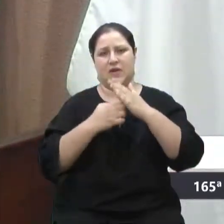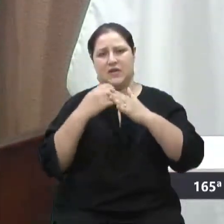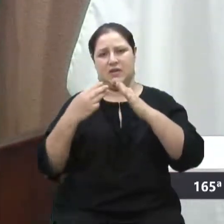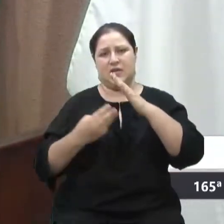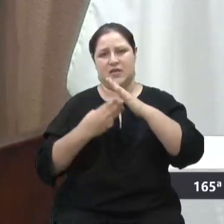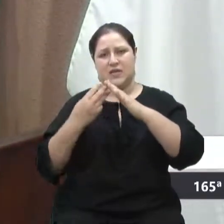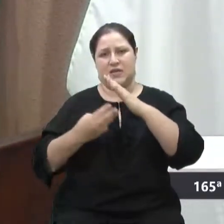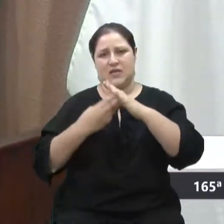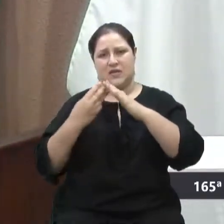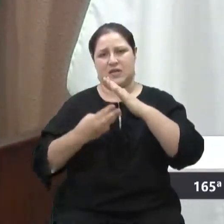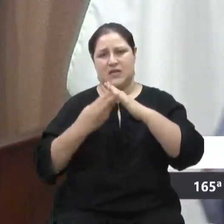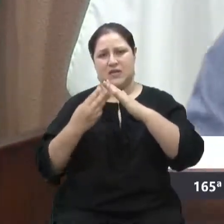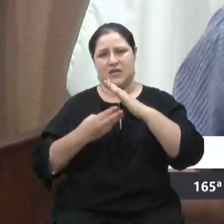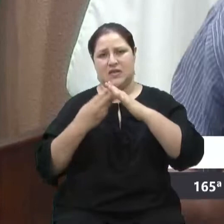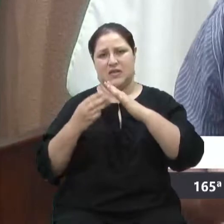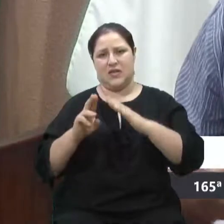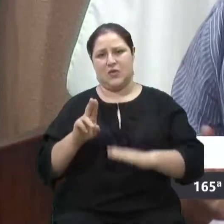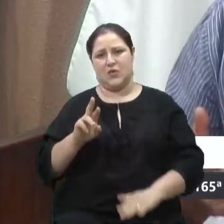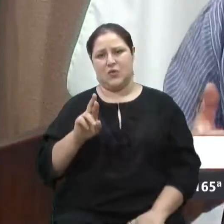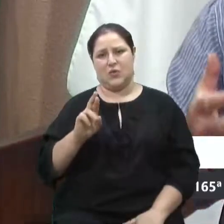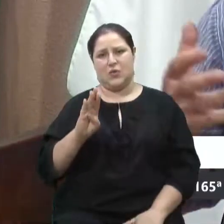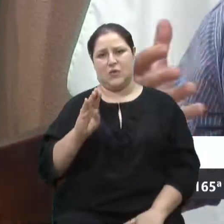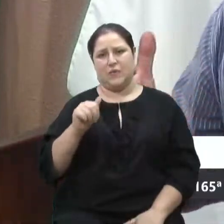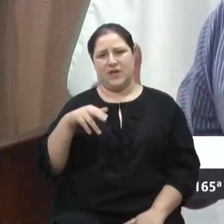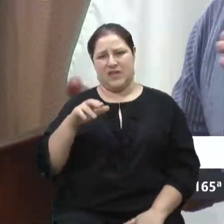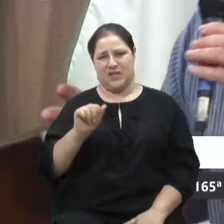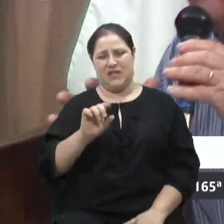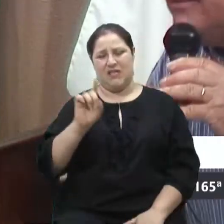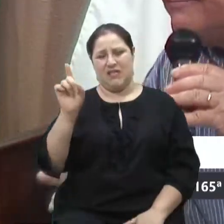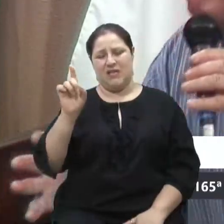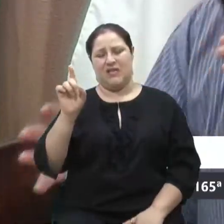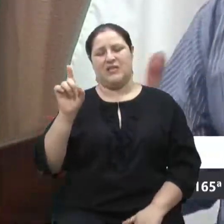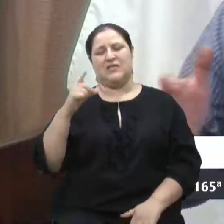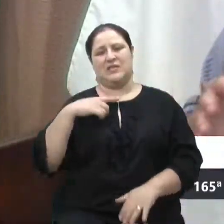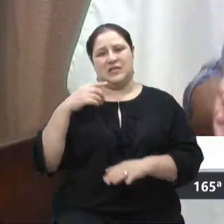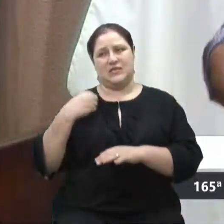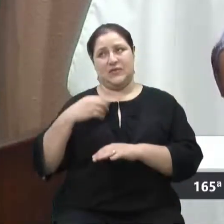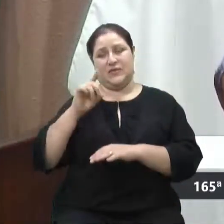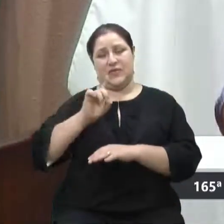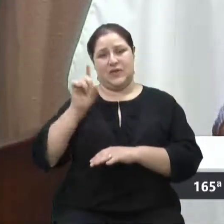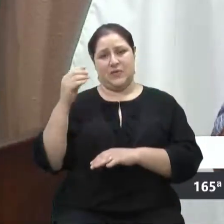CEPLAN pertence à Secretaria de Obras. Então, a gente fica...